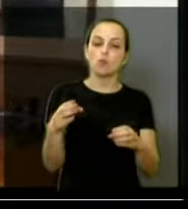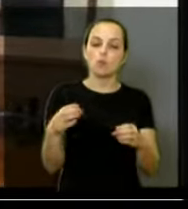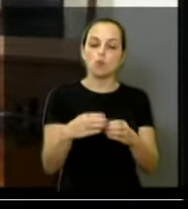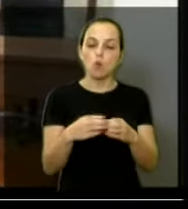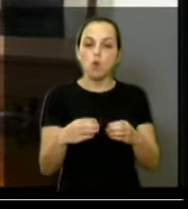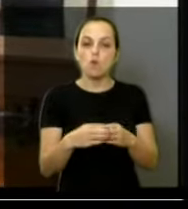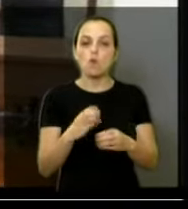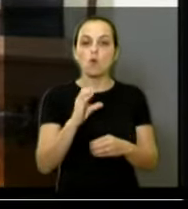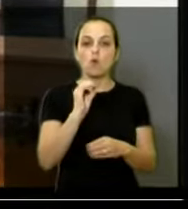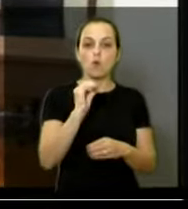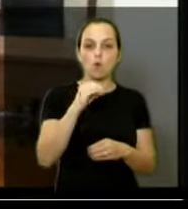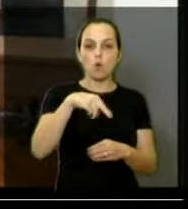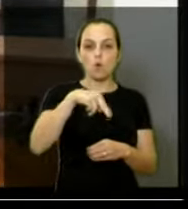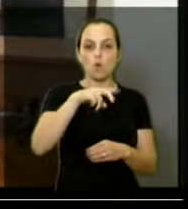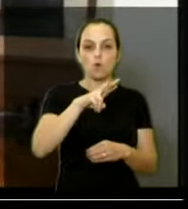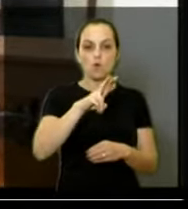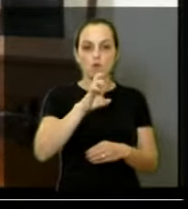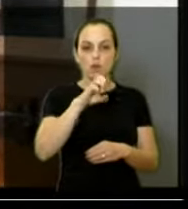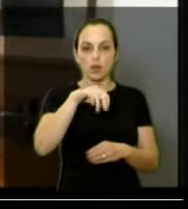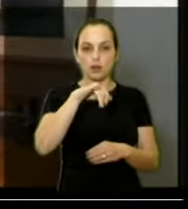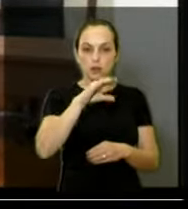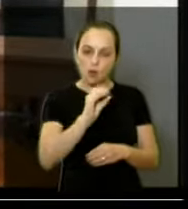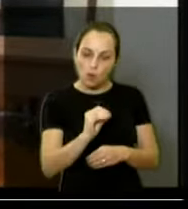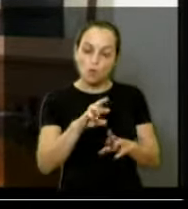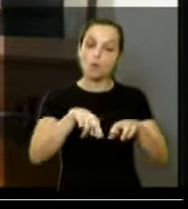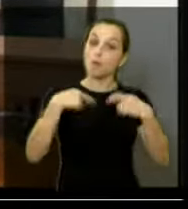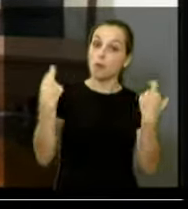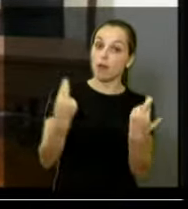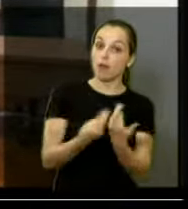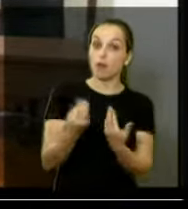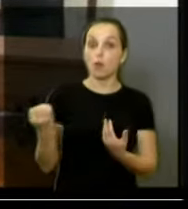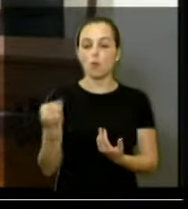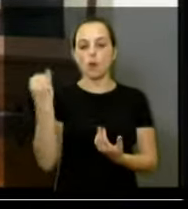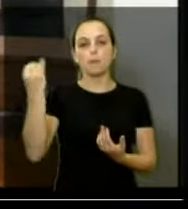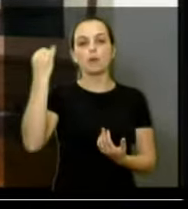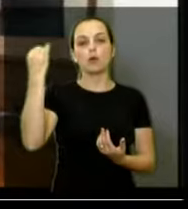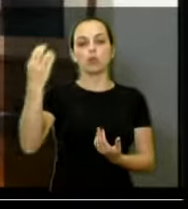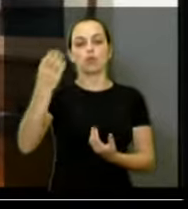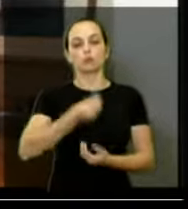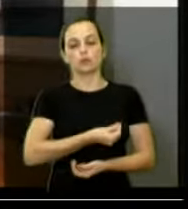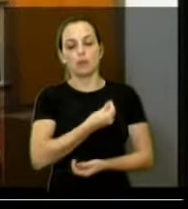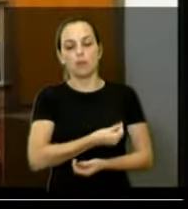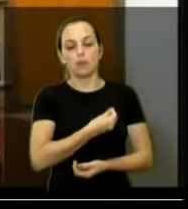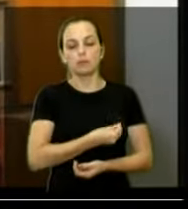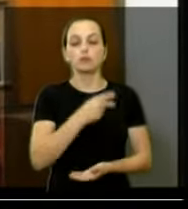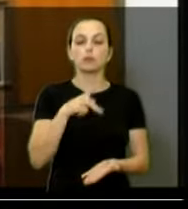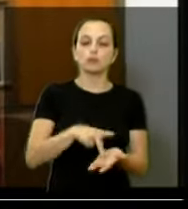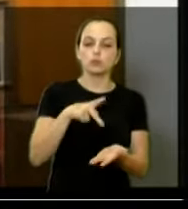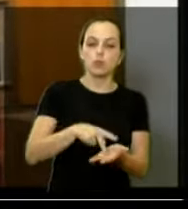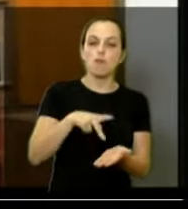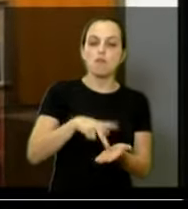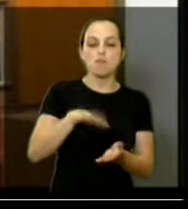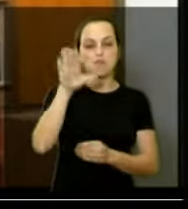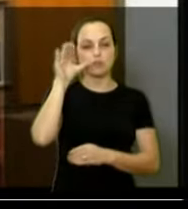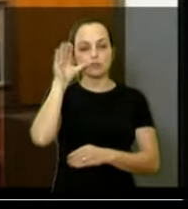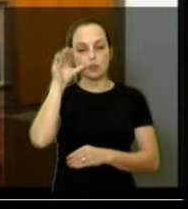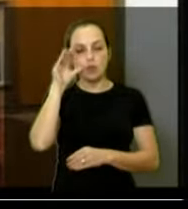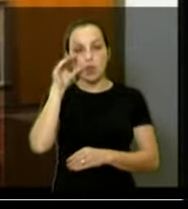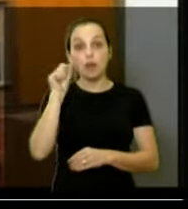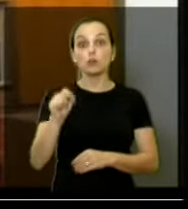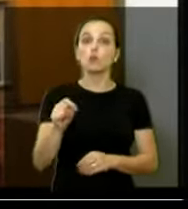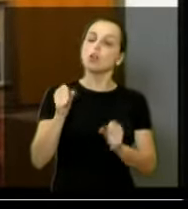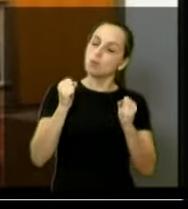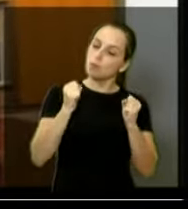audiência muito importante, uma audiência que teve uma participação efetiva desses servidores, e